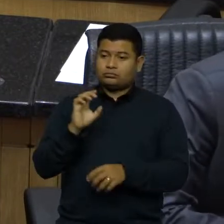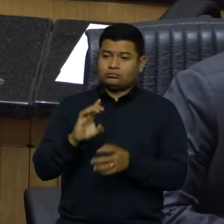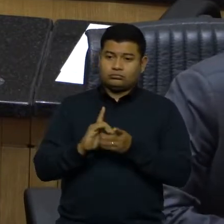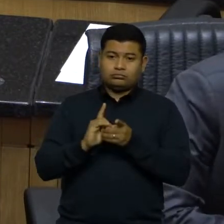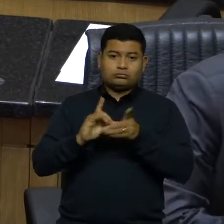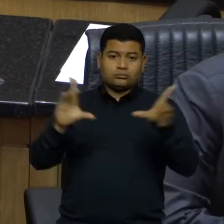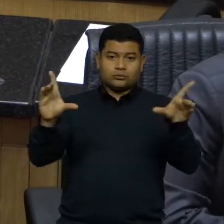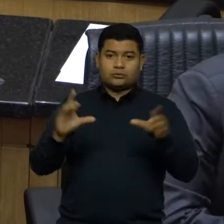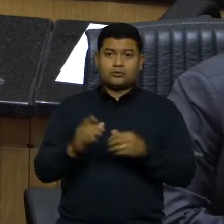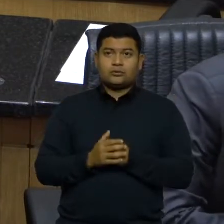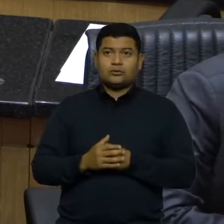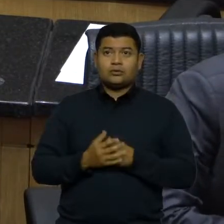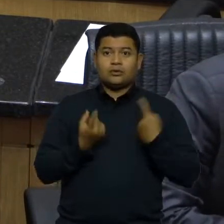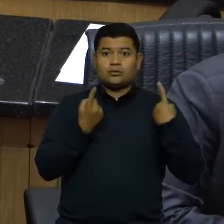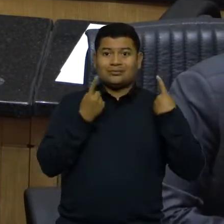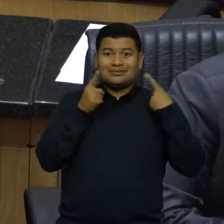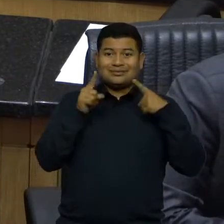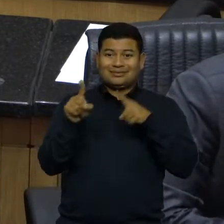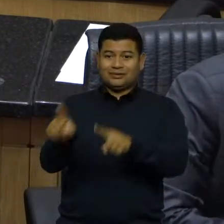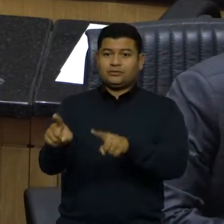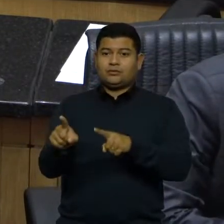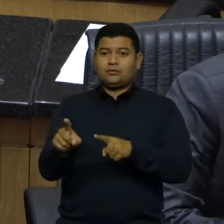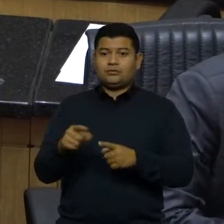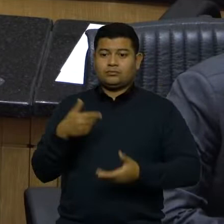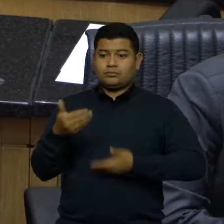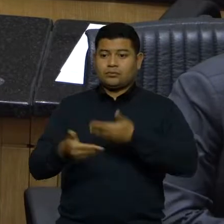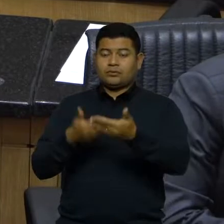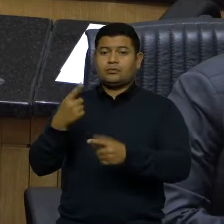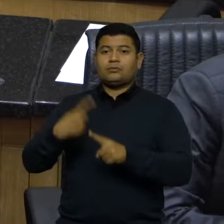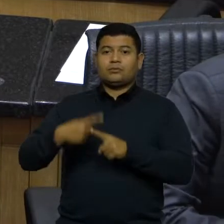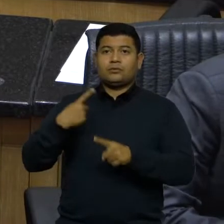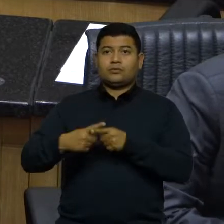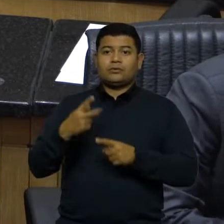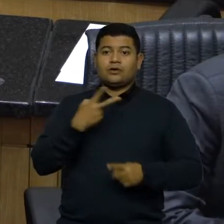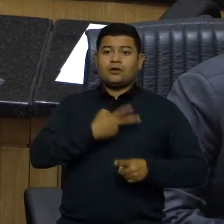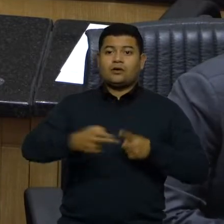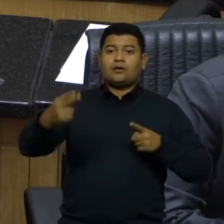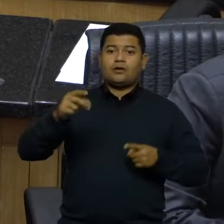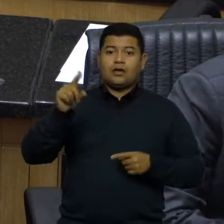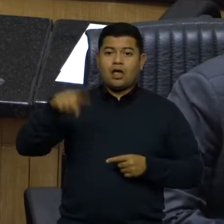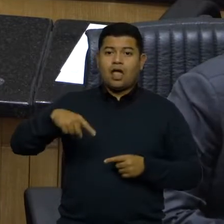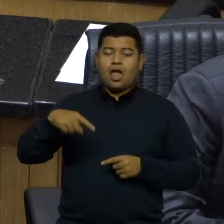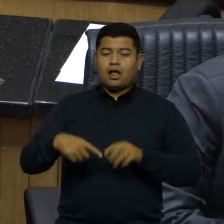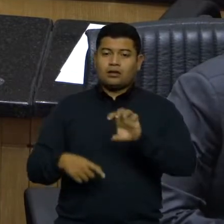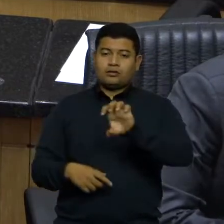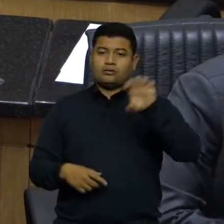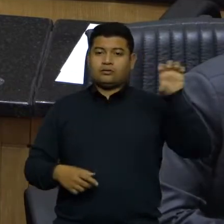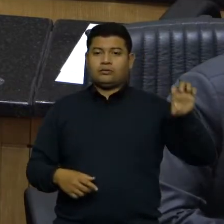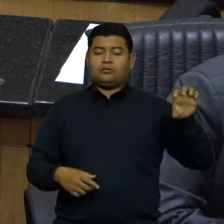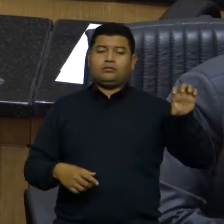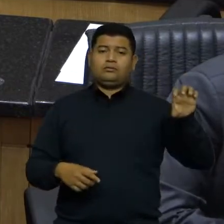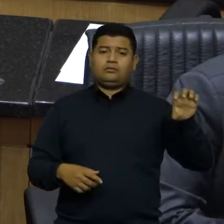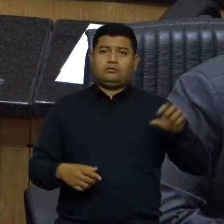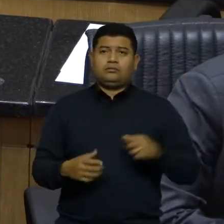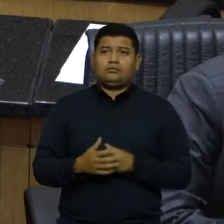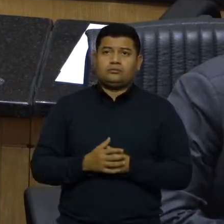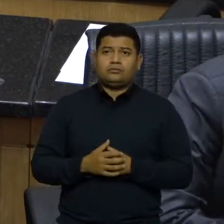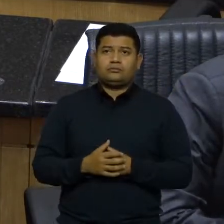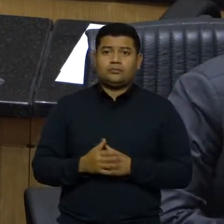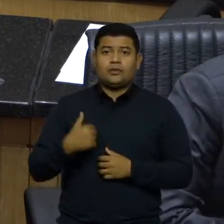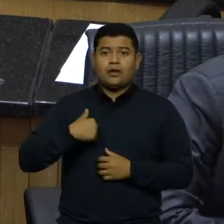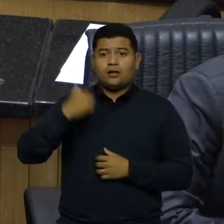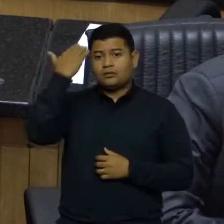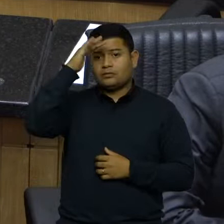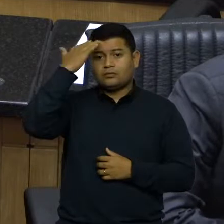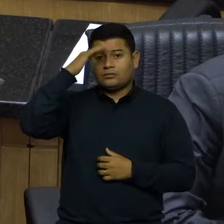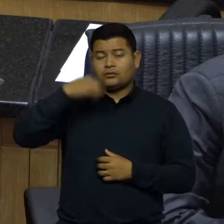Atacar um processo porque quem venceu é de esquerda, entendo que